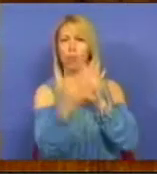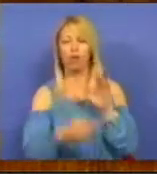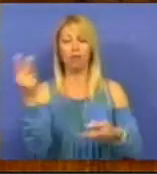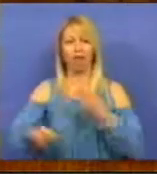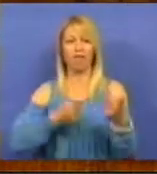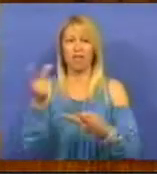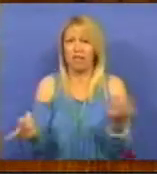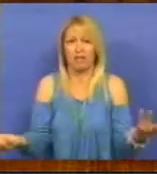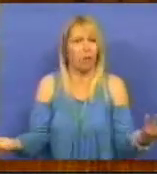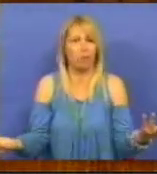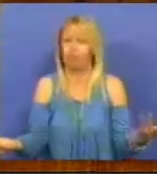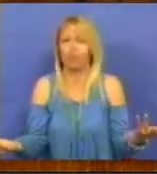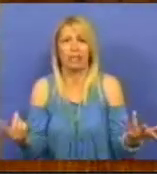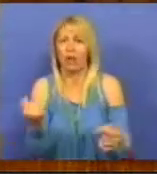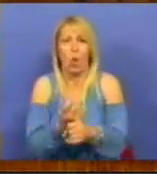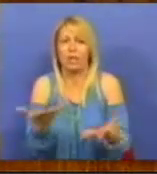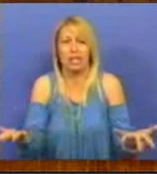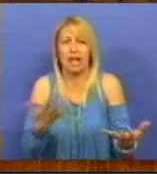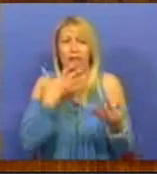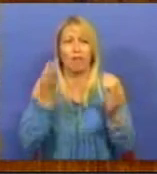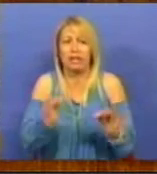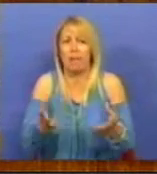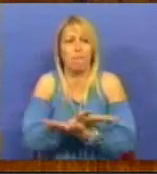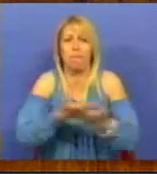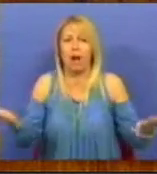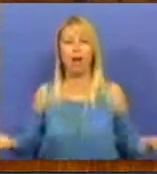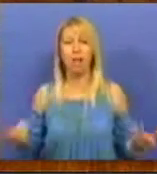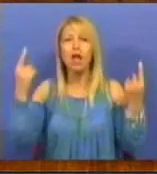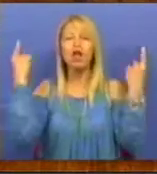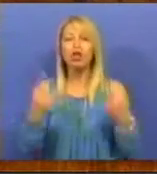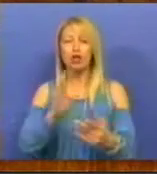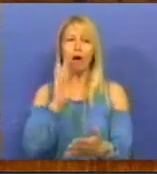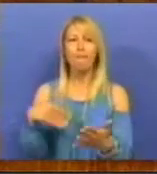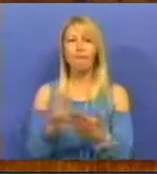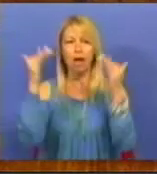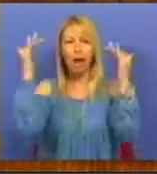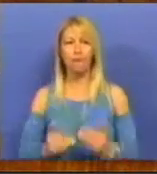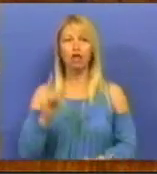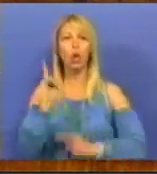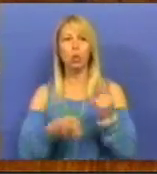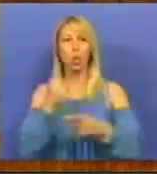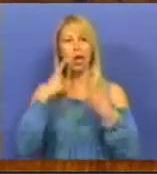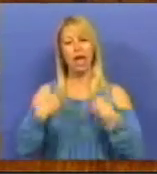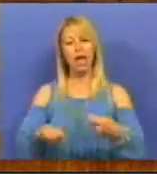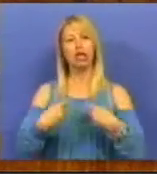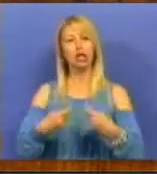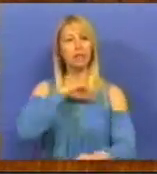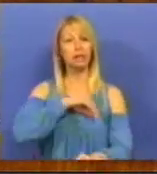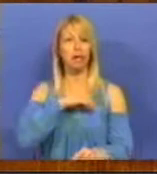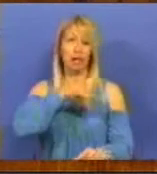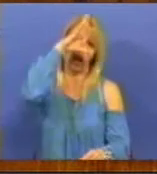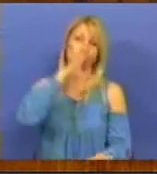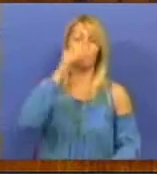para nada, para nada, a não ser para diminuir aquilo que é a fatura salarial do Ministério da Educação,